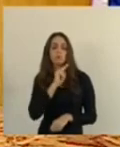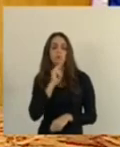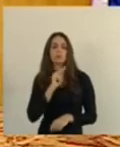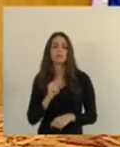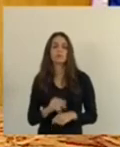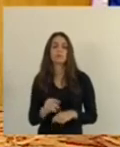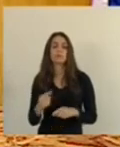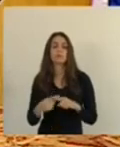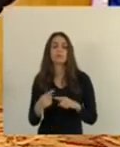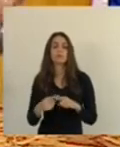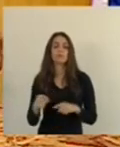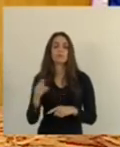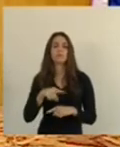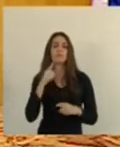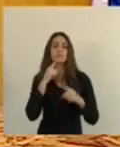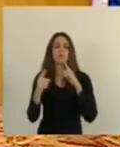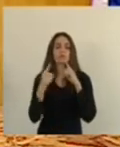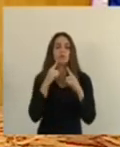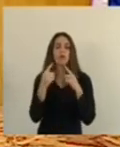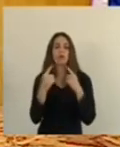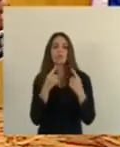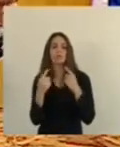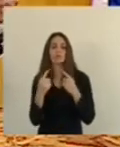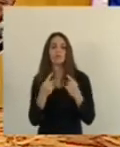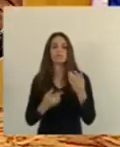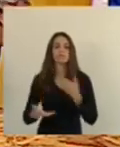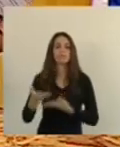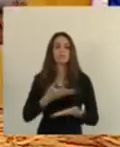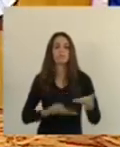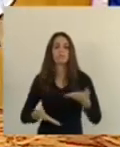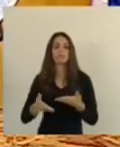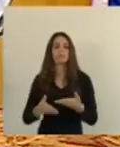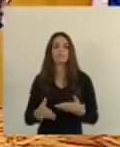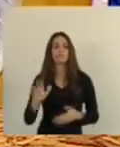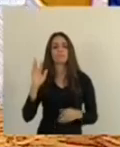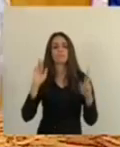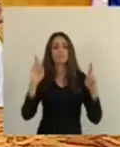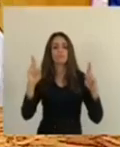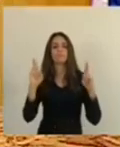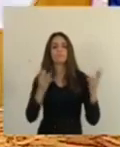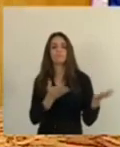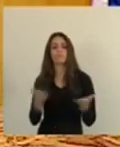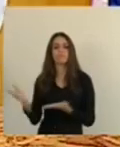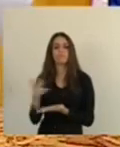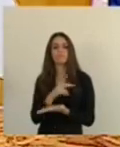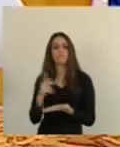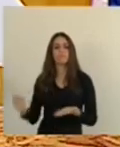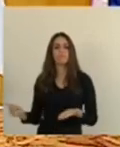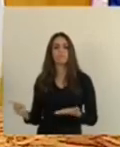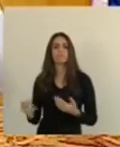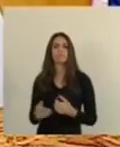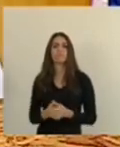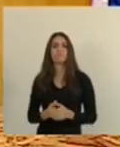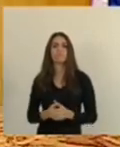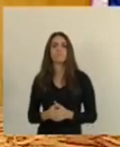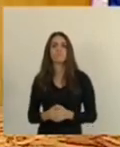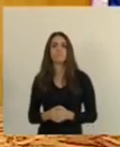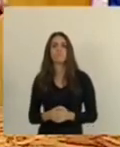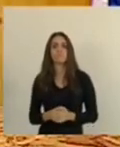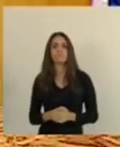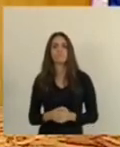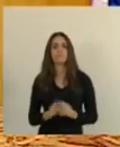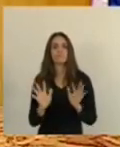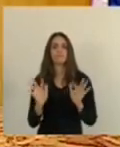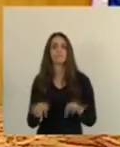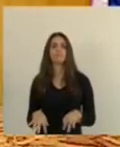e é através aqui do diálogo que nós vamos conquistar. Eu acredito nisso, senhor presidente. Eu devolvo a palavra à V. Exª nesse momento. Por